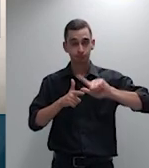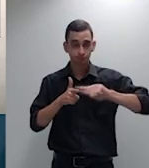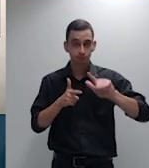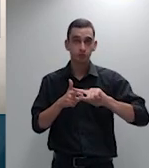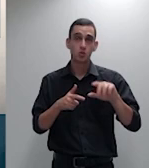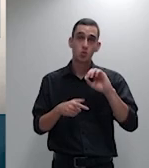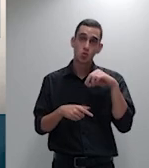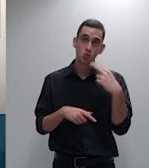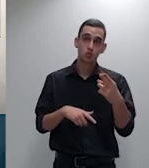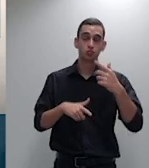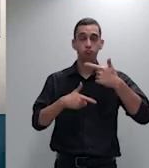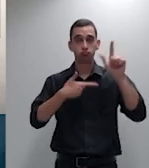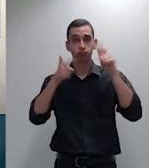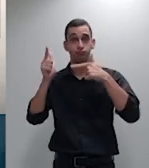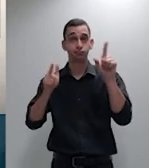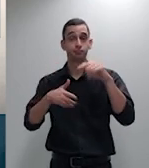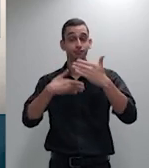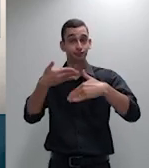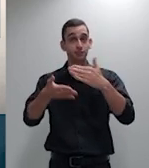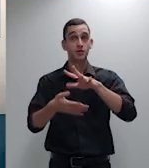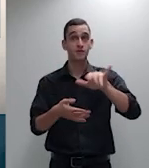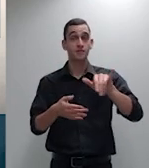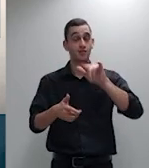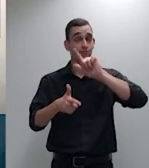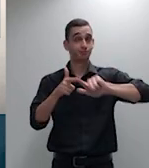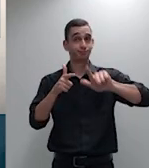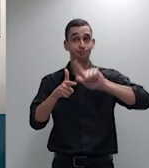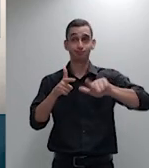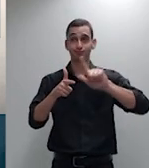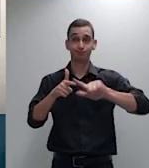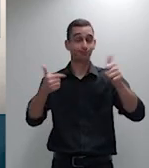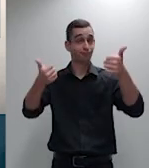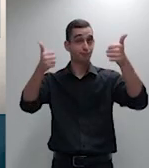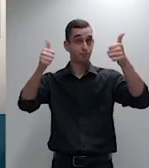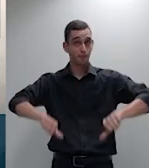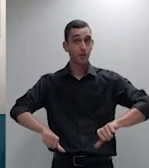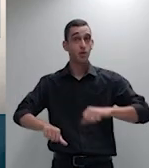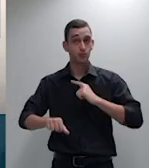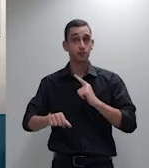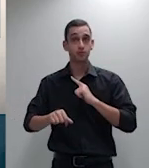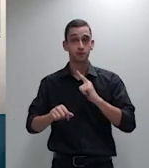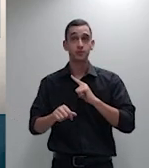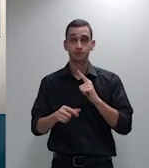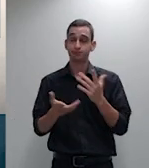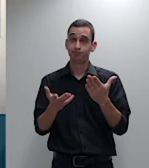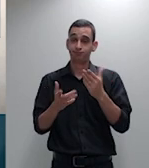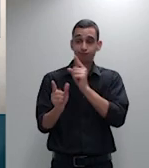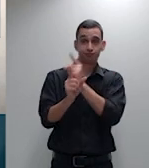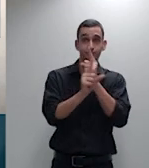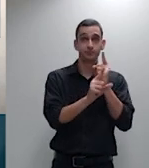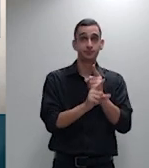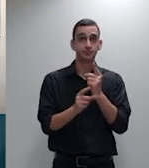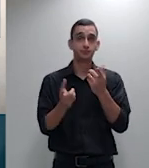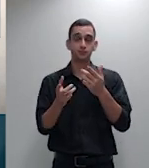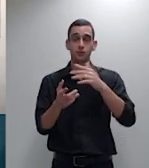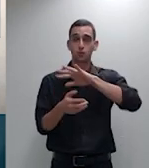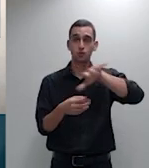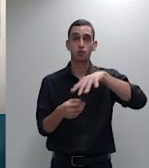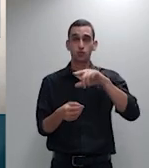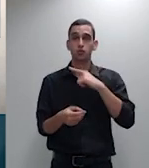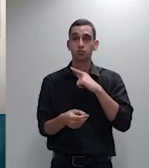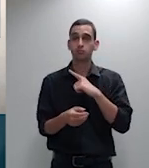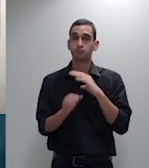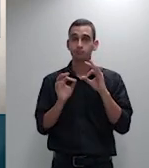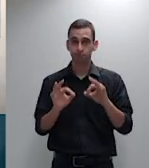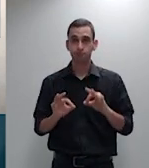nós vamos ter uma restrição muito maior ao acesso de consumidores e beneficiários a esse mercado desta forma a